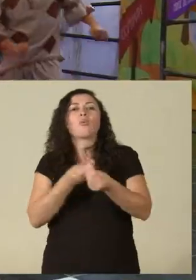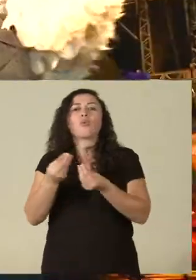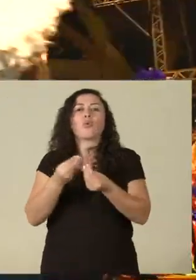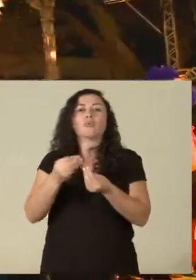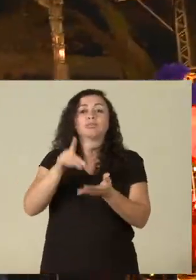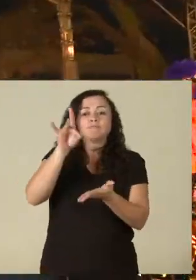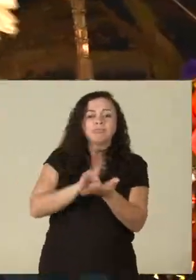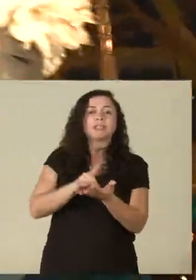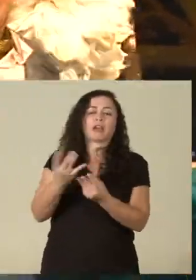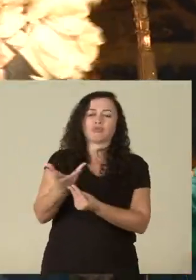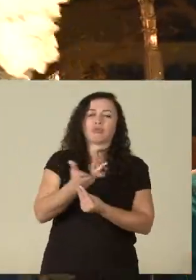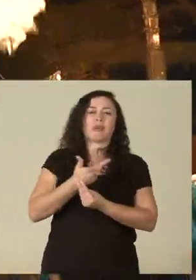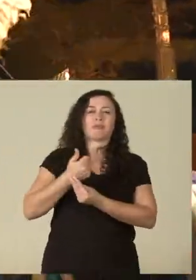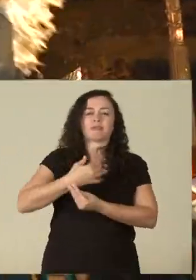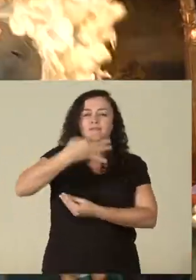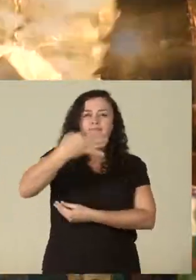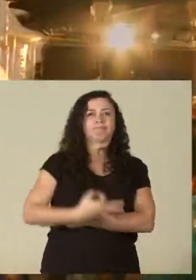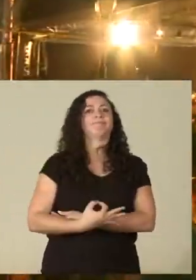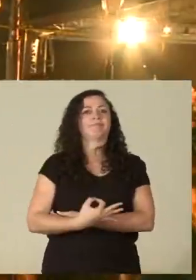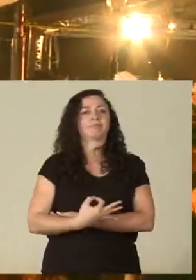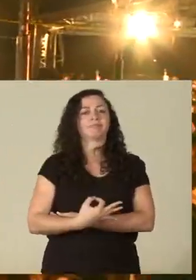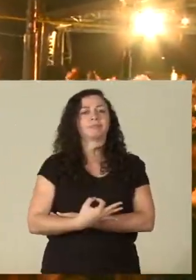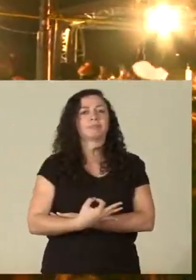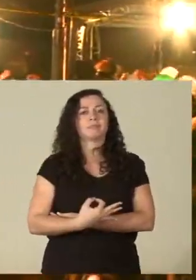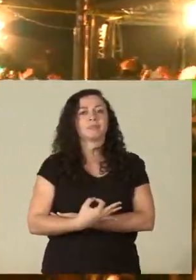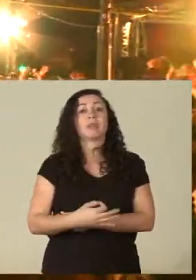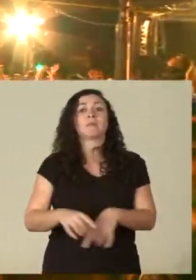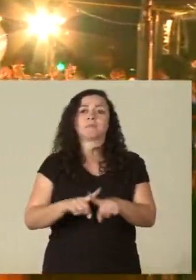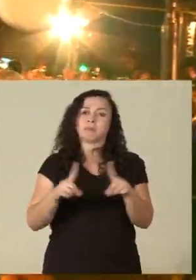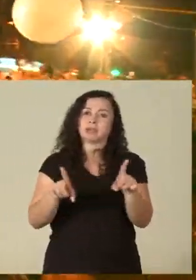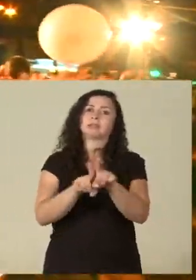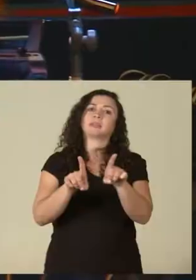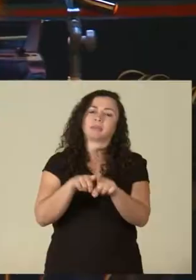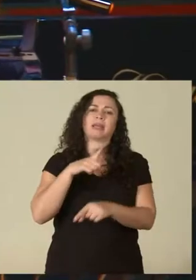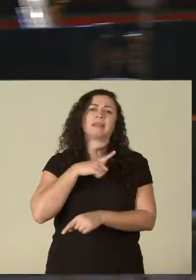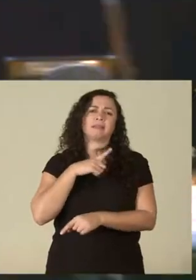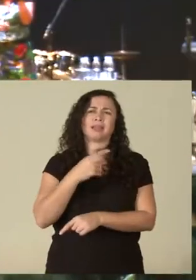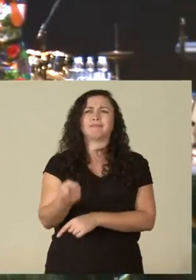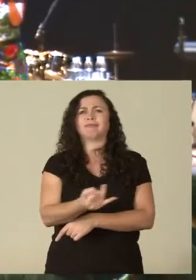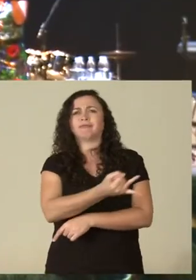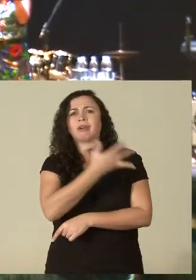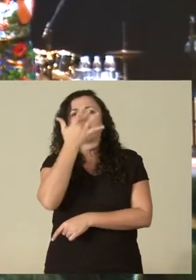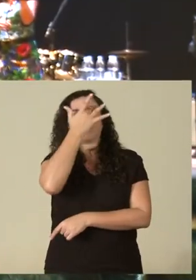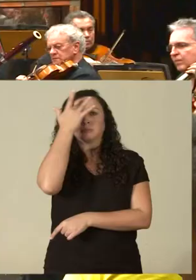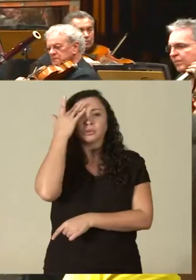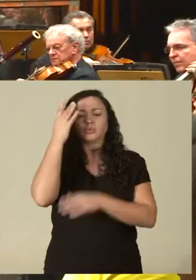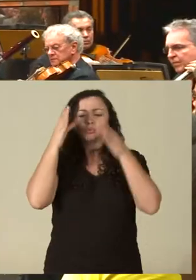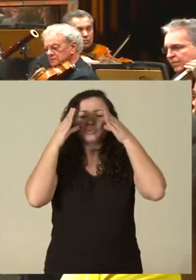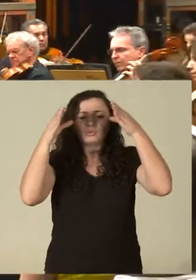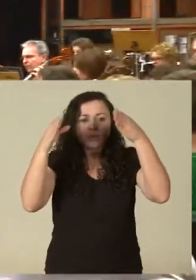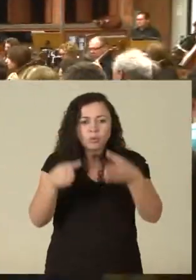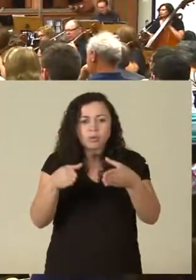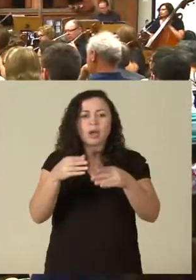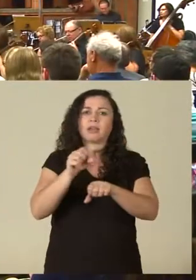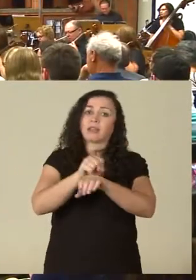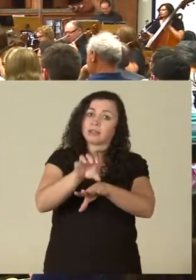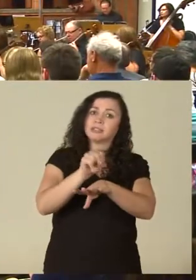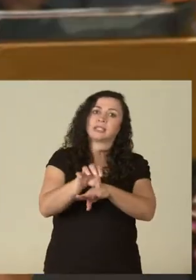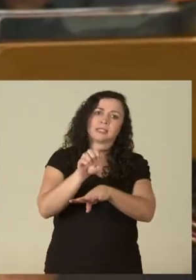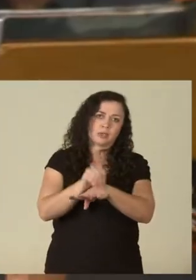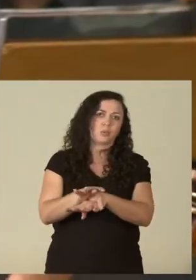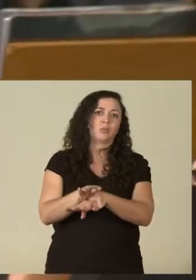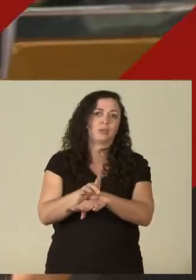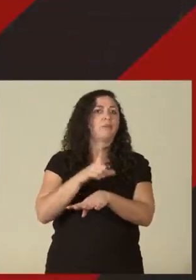artista. Mas nós também temos bastante gente já dedicada às licenciaturas, que tem ocupado